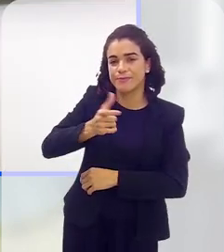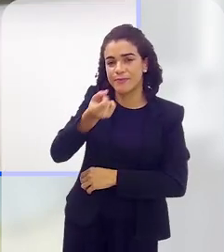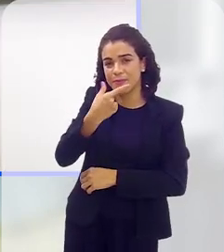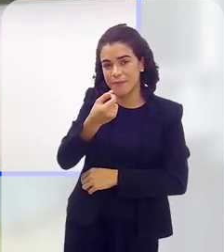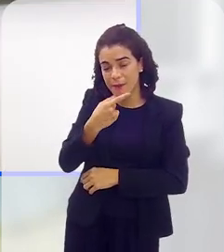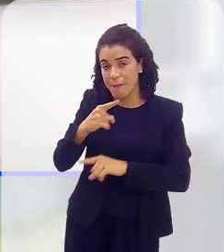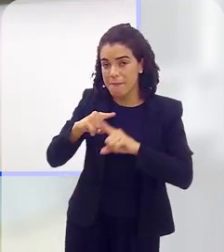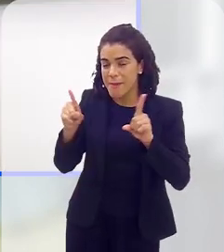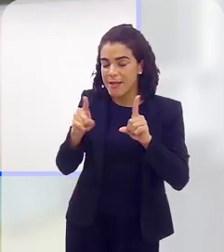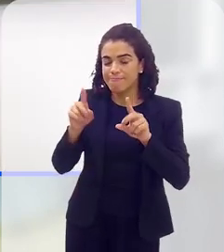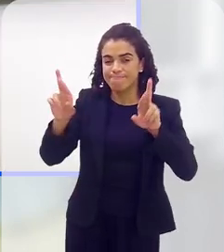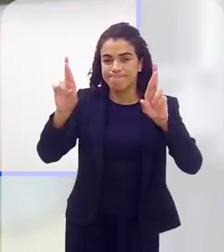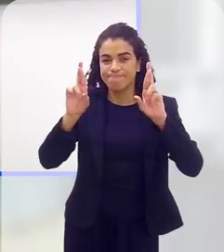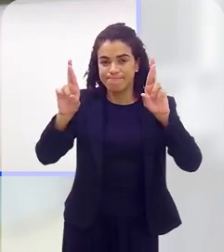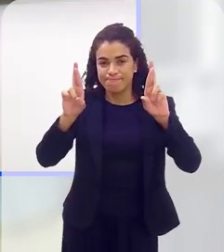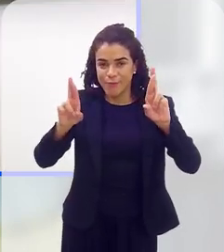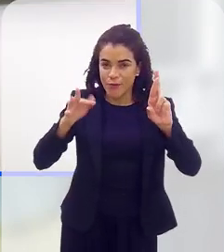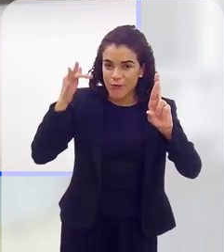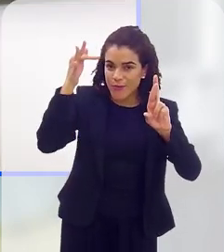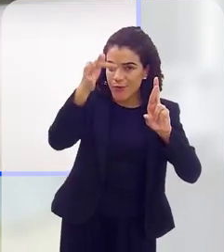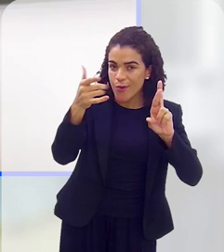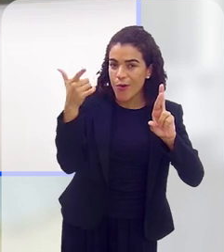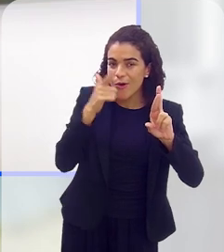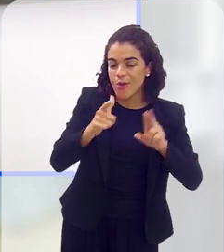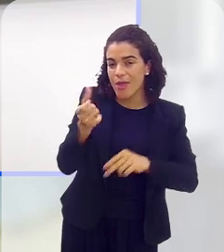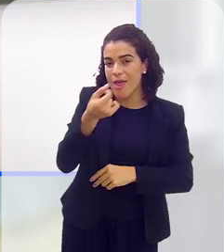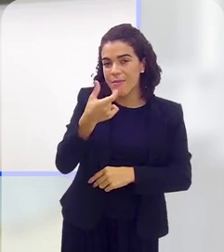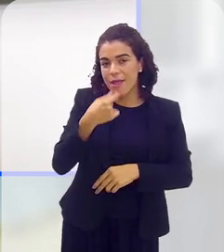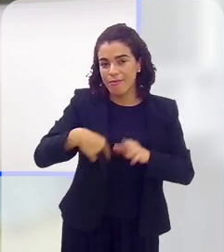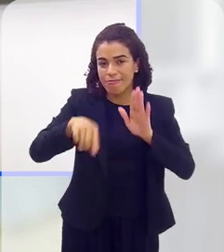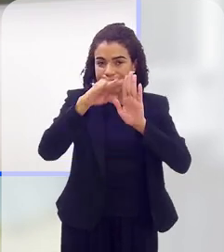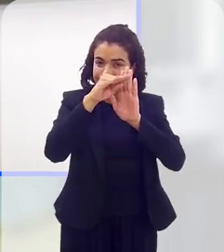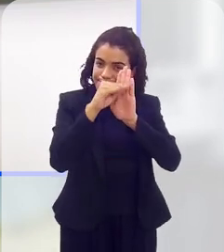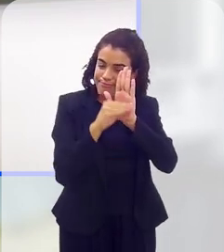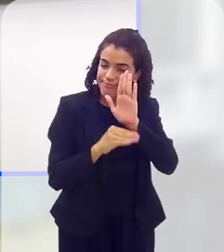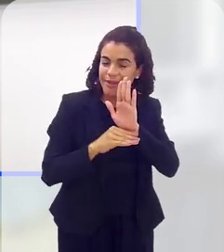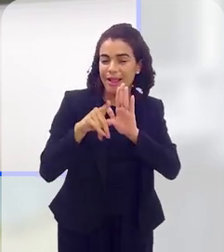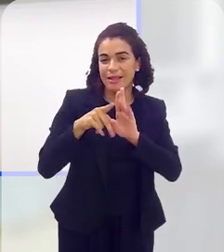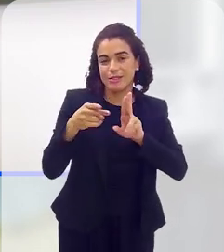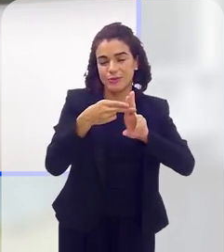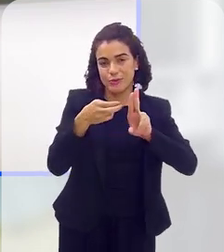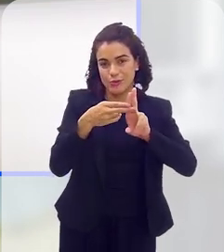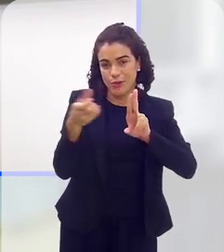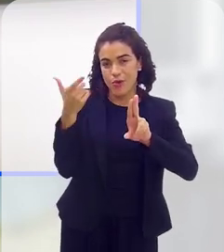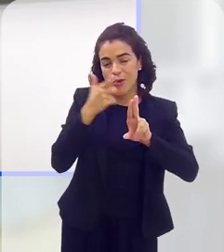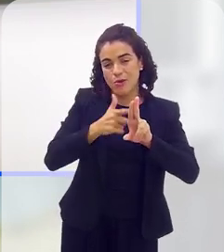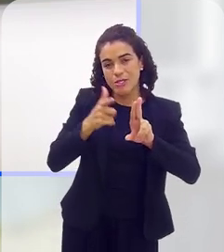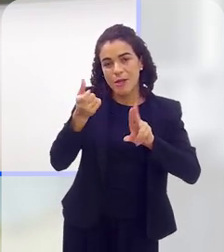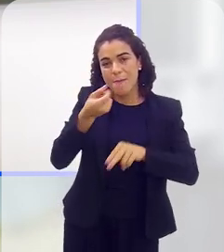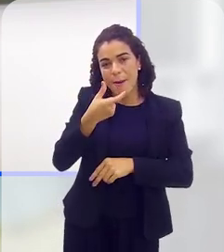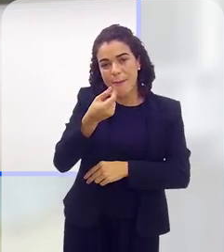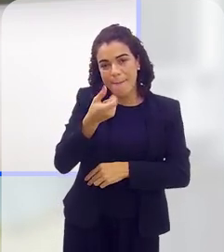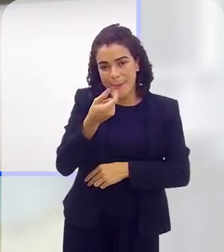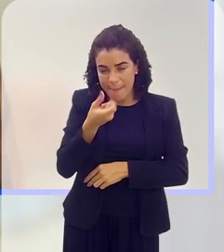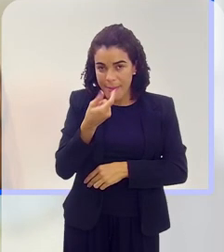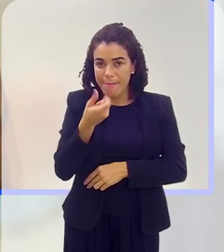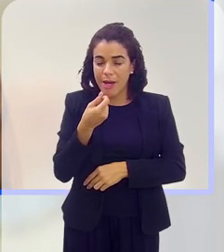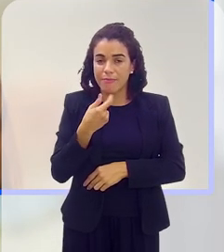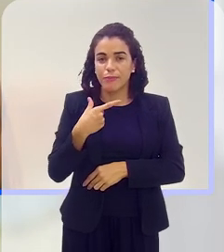esperamos que um dia a gente consiga ter esse medicamento na lista do SUS para as crianças com deficiência poder fazer uso